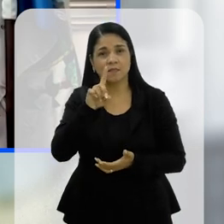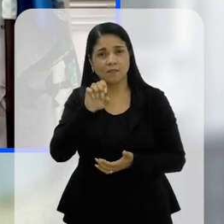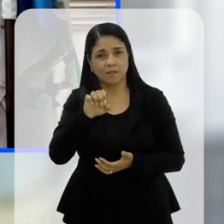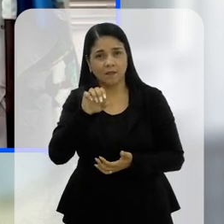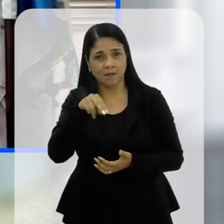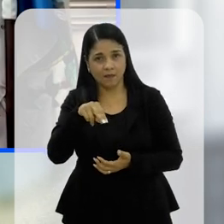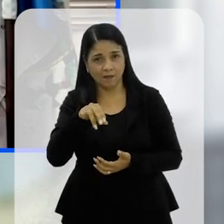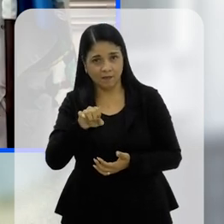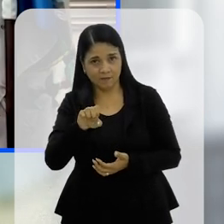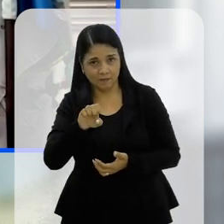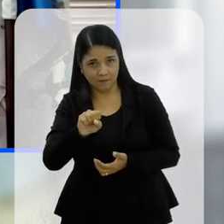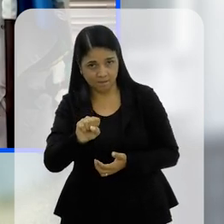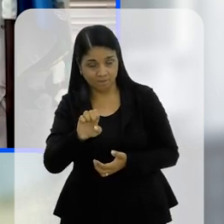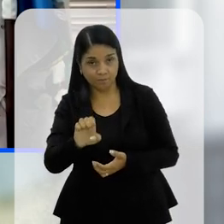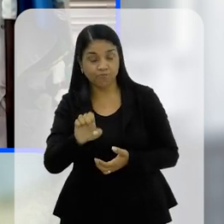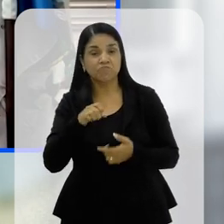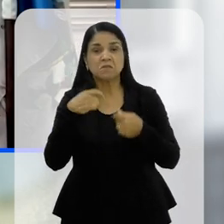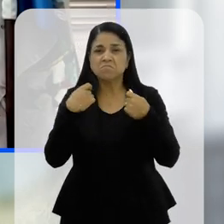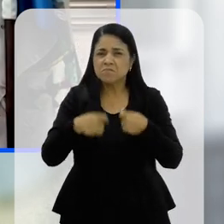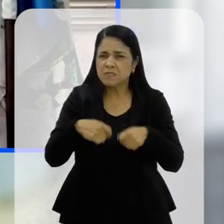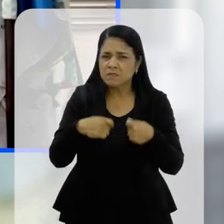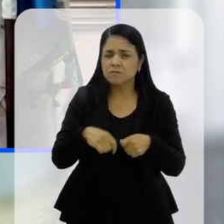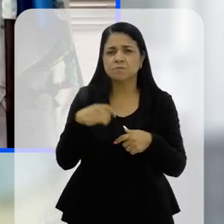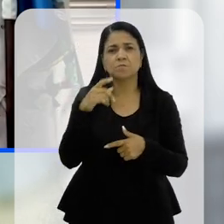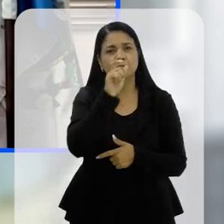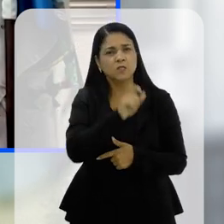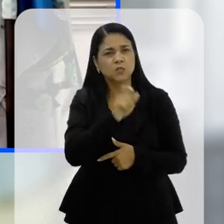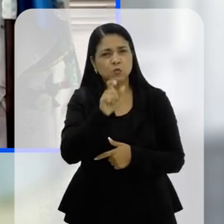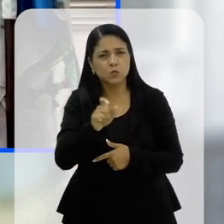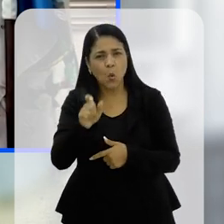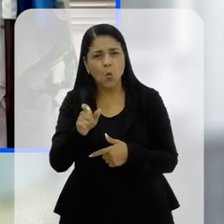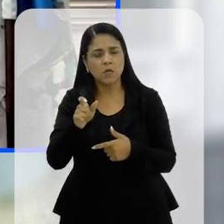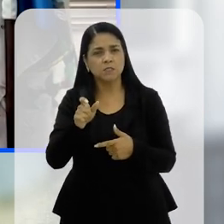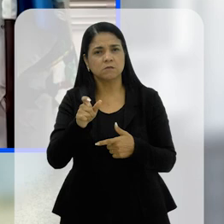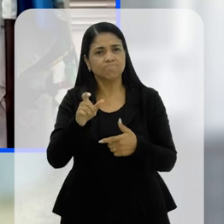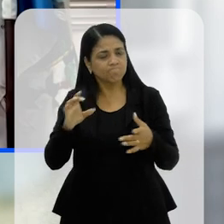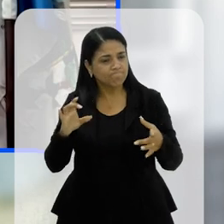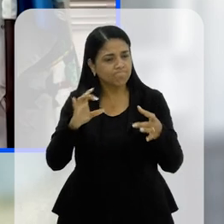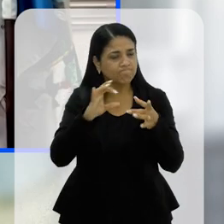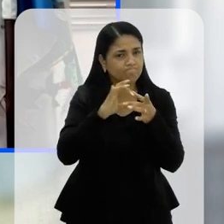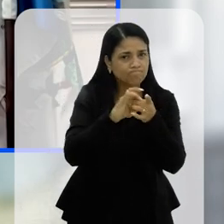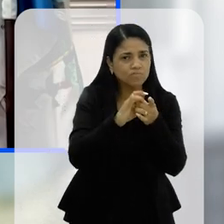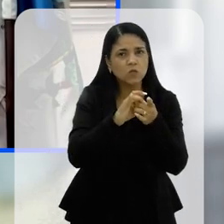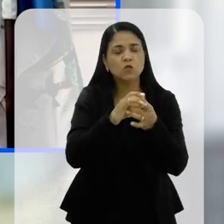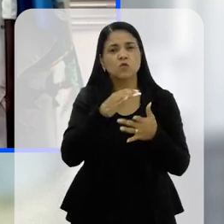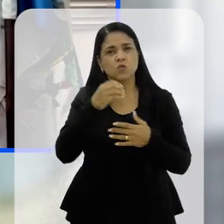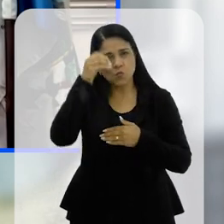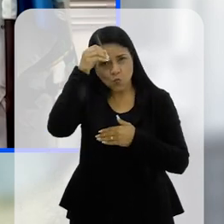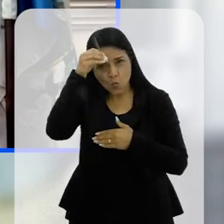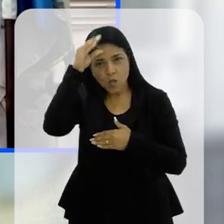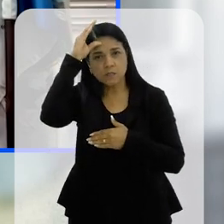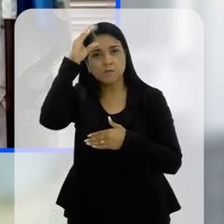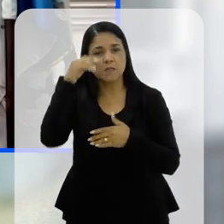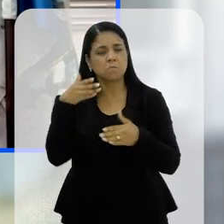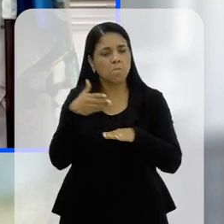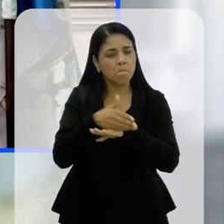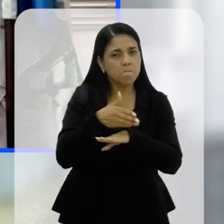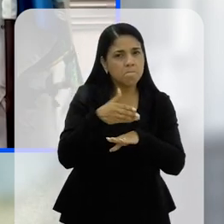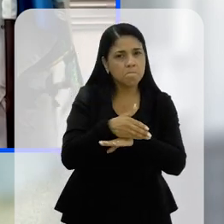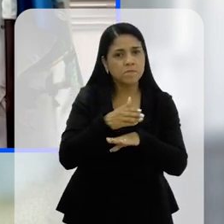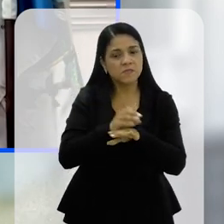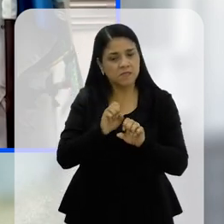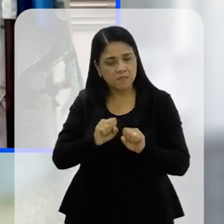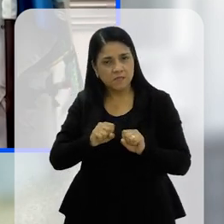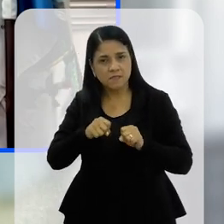e é isso que a gente precisa, tá? Nós precisamos de pessoas que estão integradas, que têm conhecimento, que